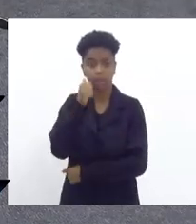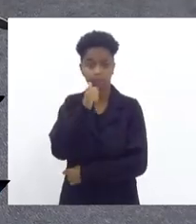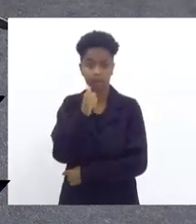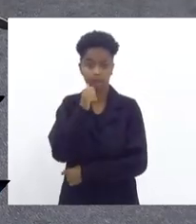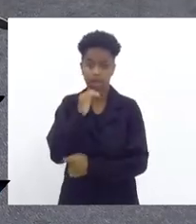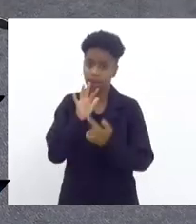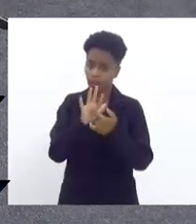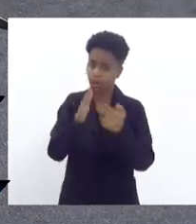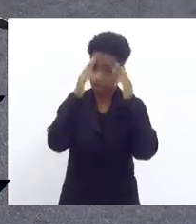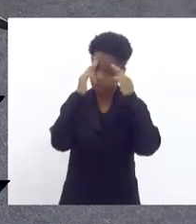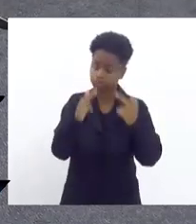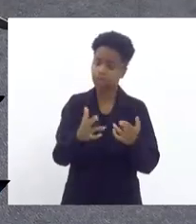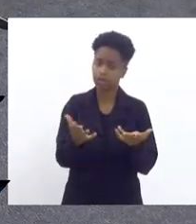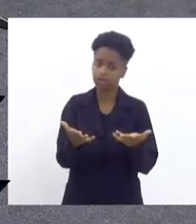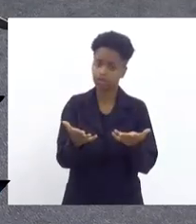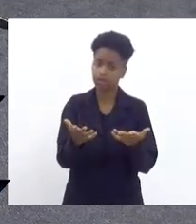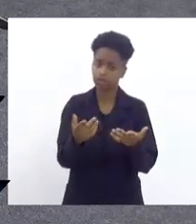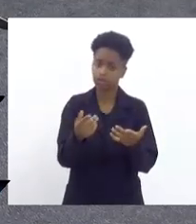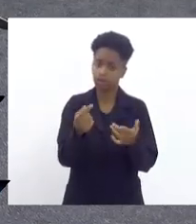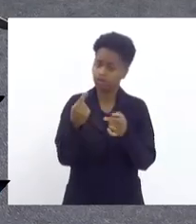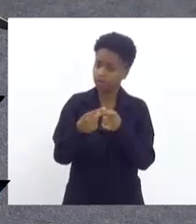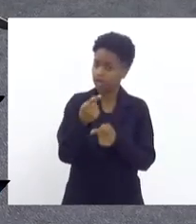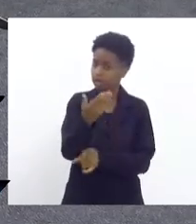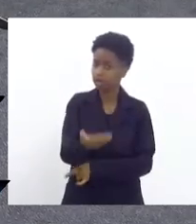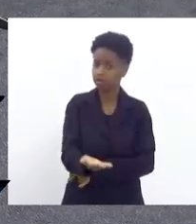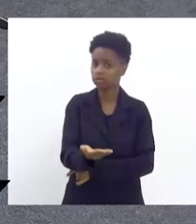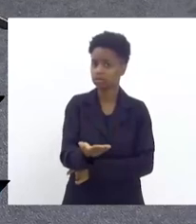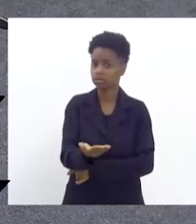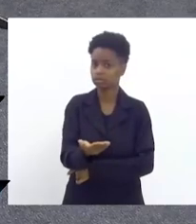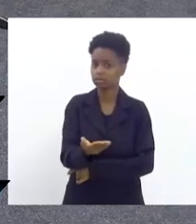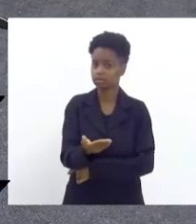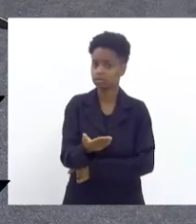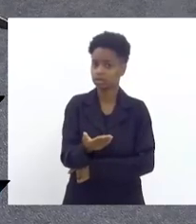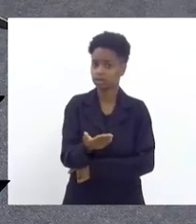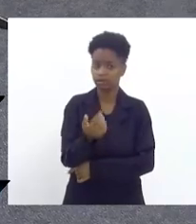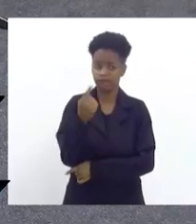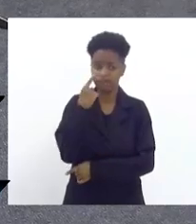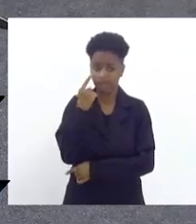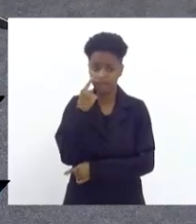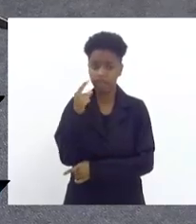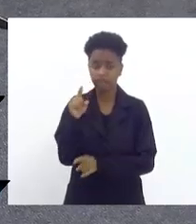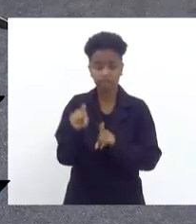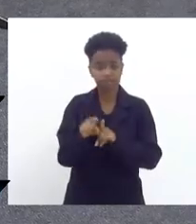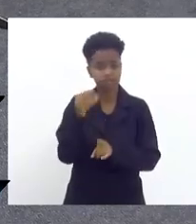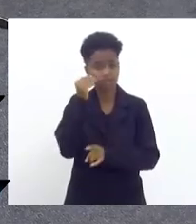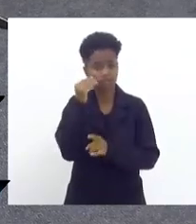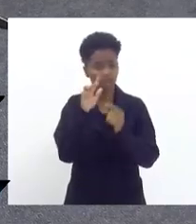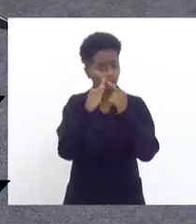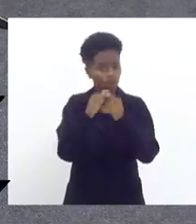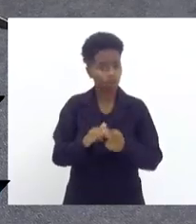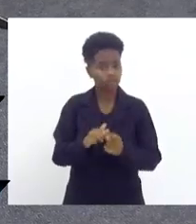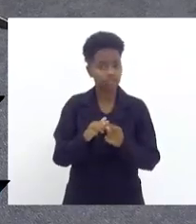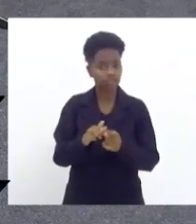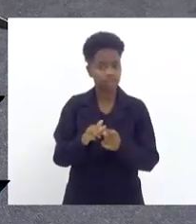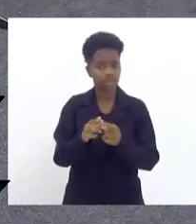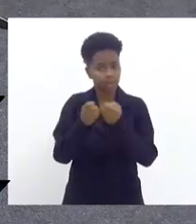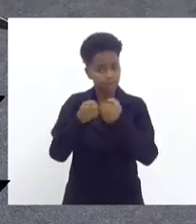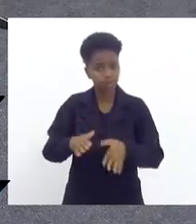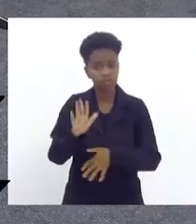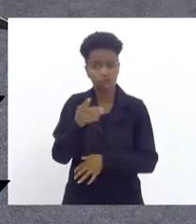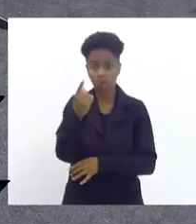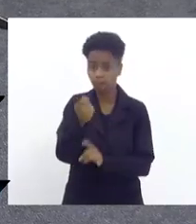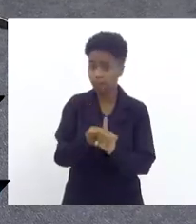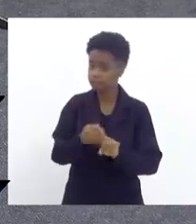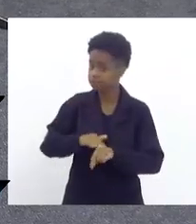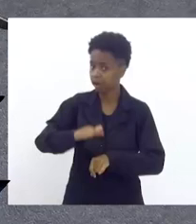nem um pouco de respeito como uma senhora de pelo menos ver e tentar reparar esse prejuízo que já tem mais de um mês